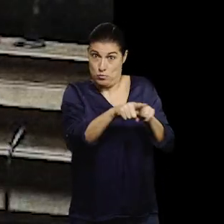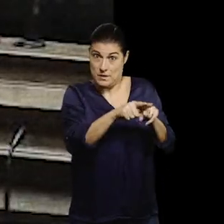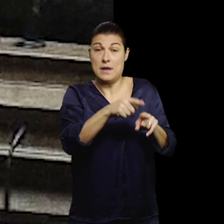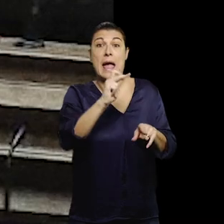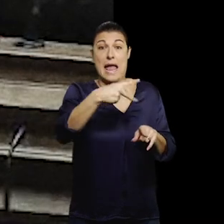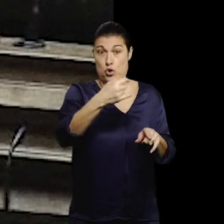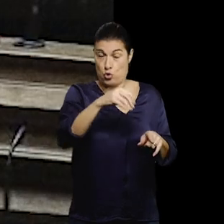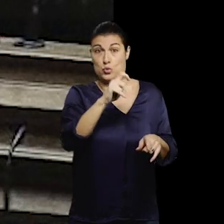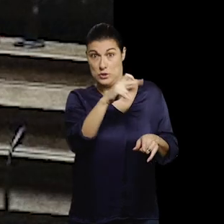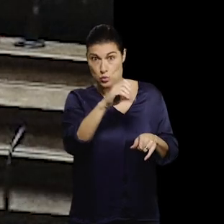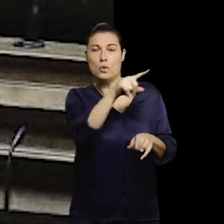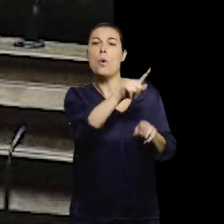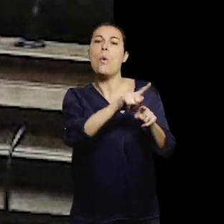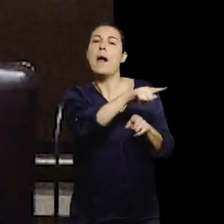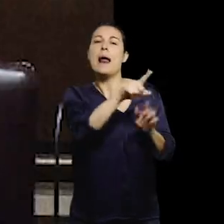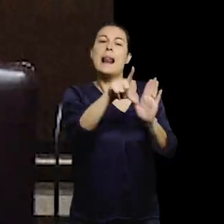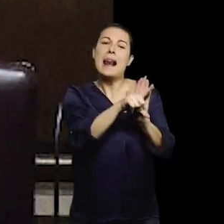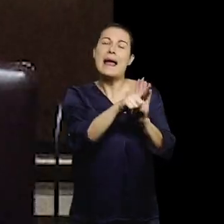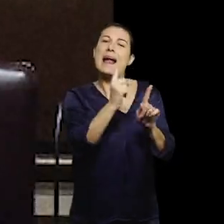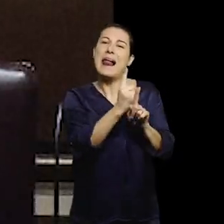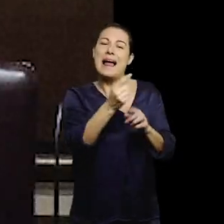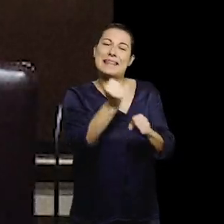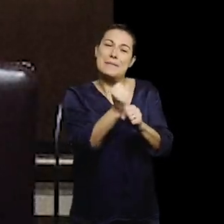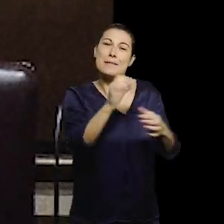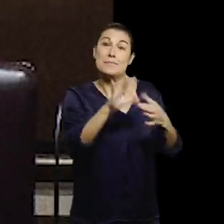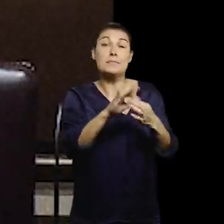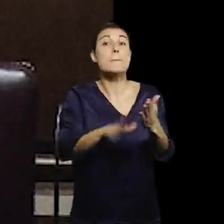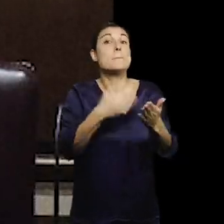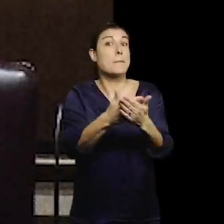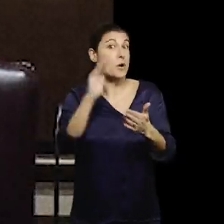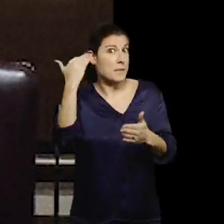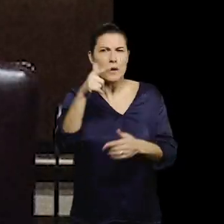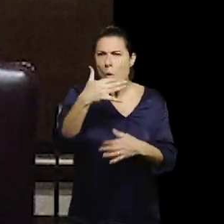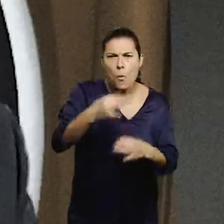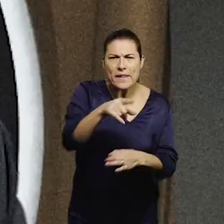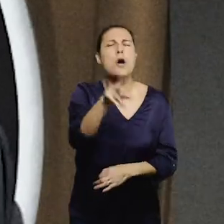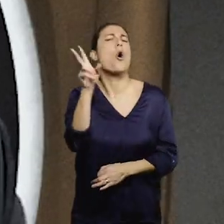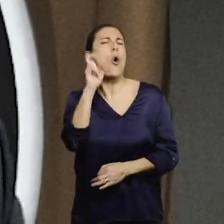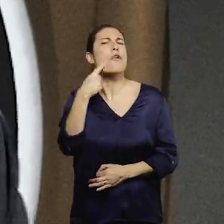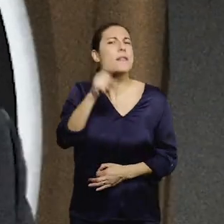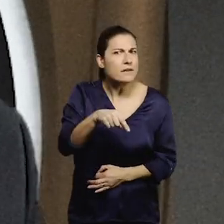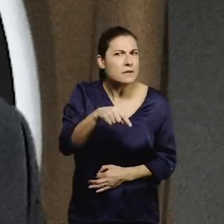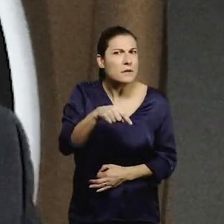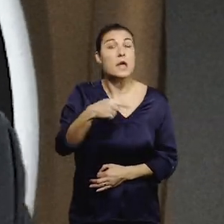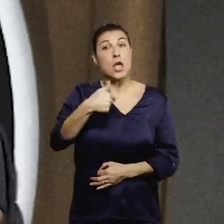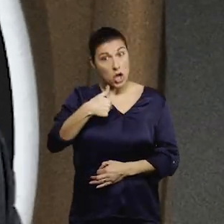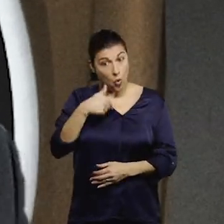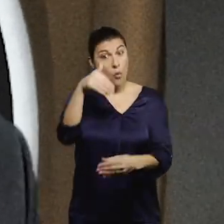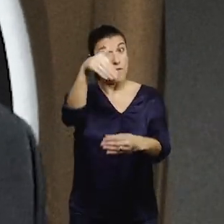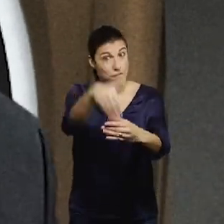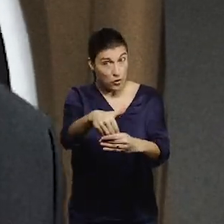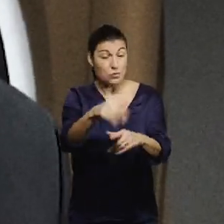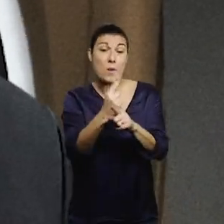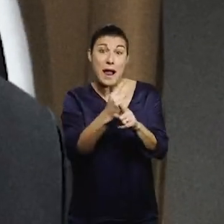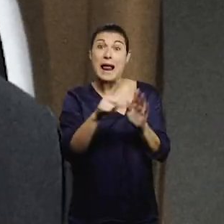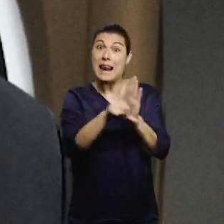laboral propostas por Passos Coelho. Não acredita? Ouça outra vez. Eu dificilmente teria votado a causa de